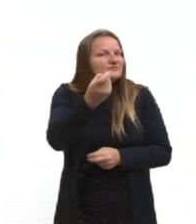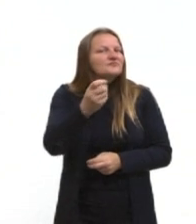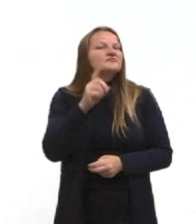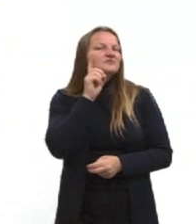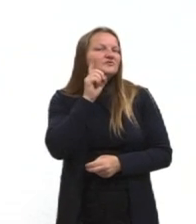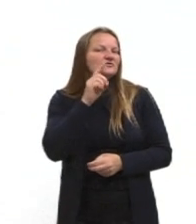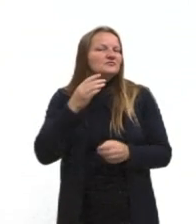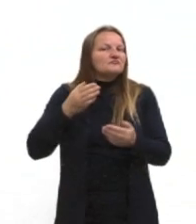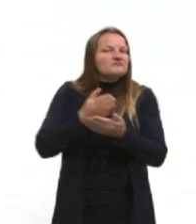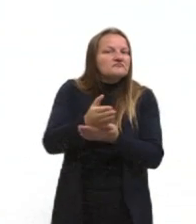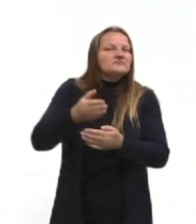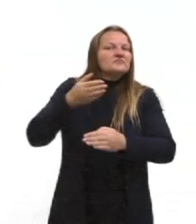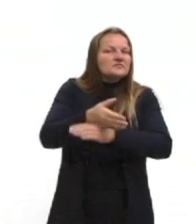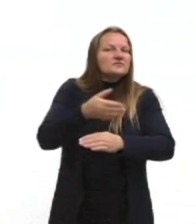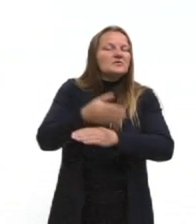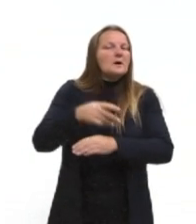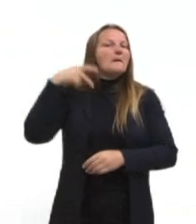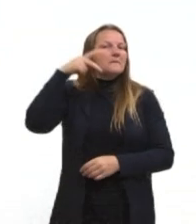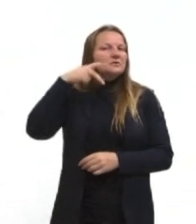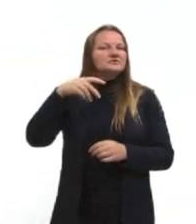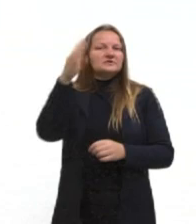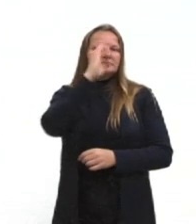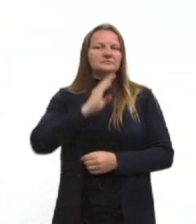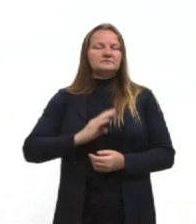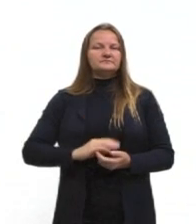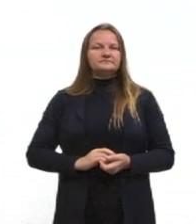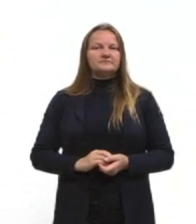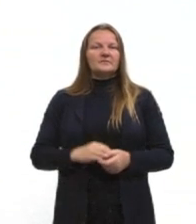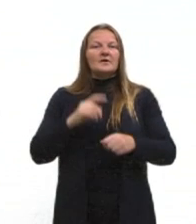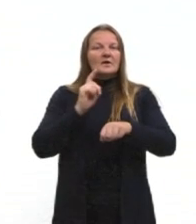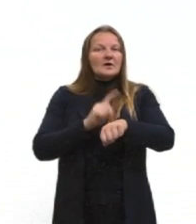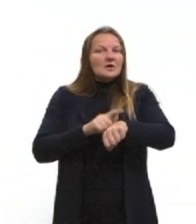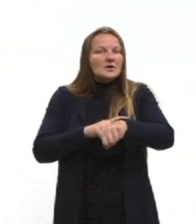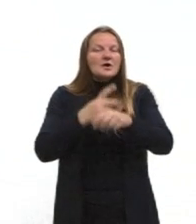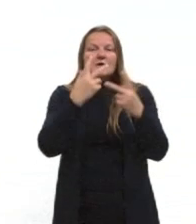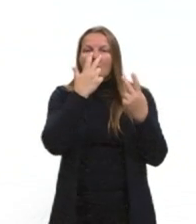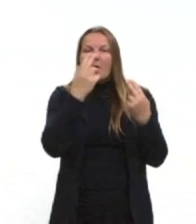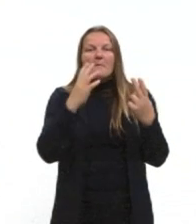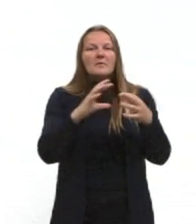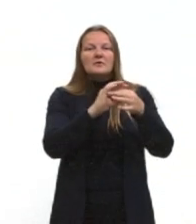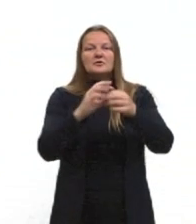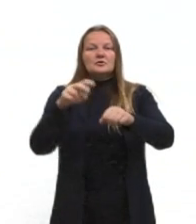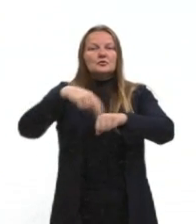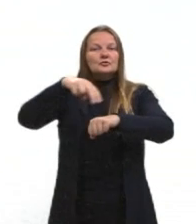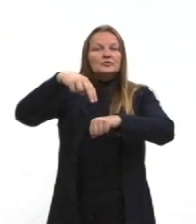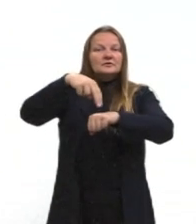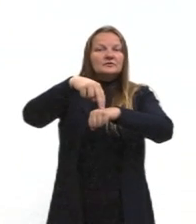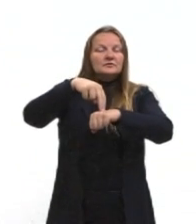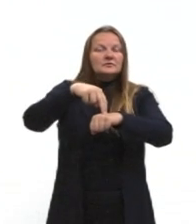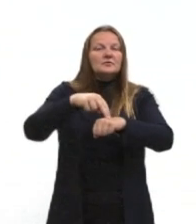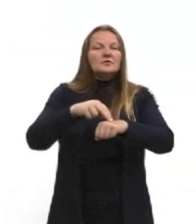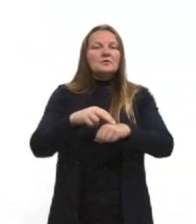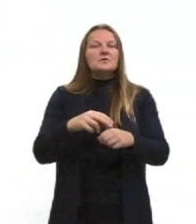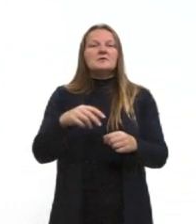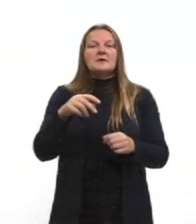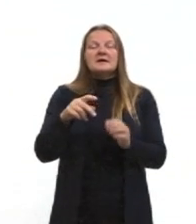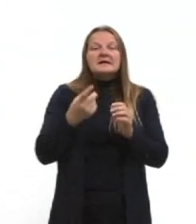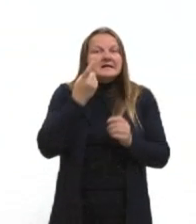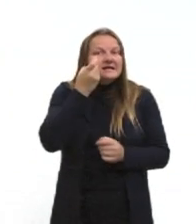de intervir na política brasileira. E, nesse caso, então, o nacionalismo seria defender o interesse nacional,